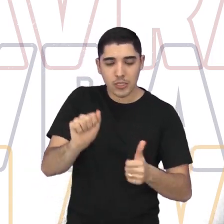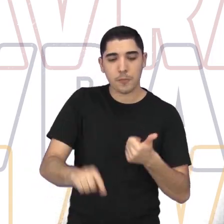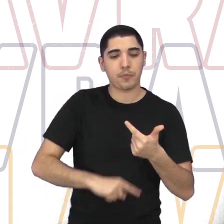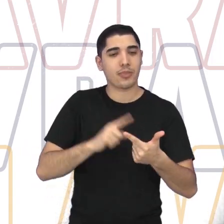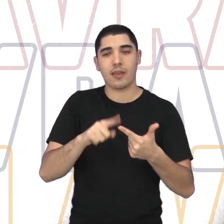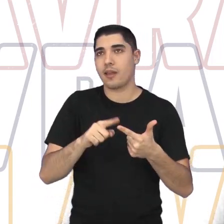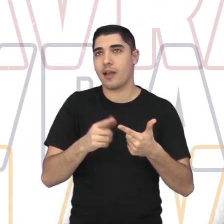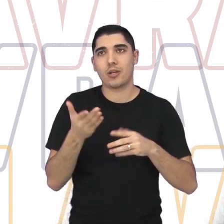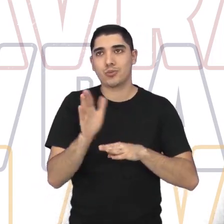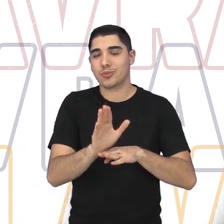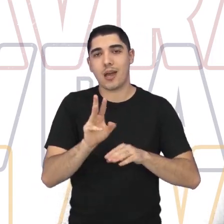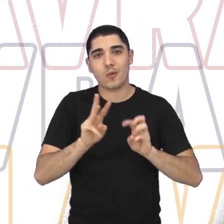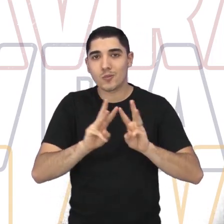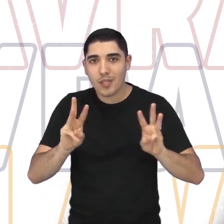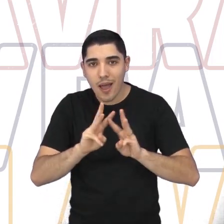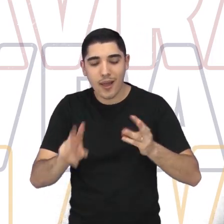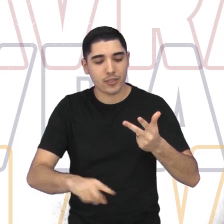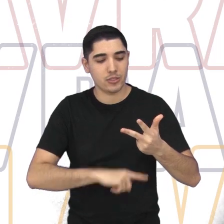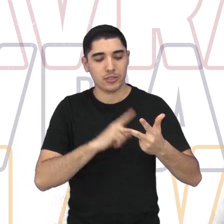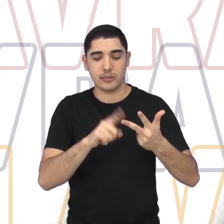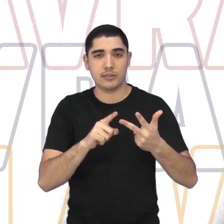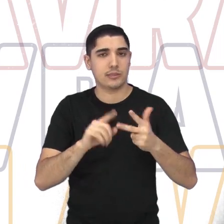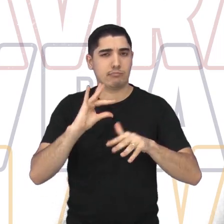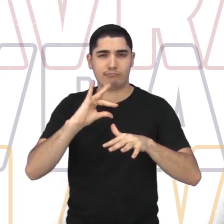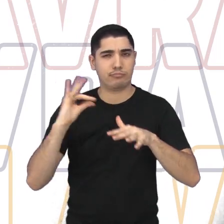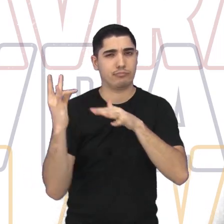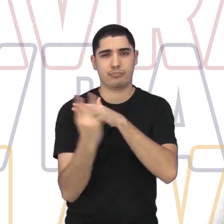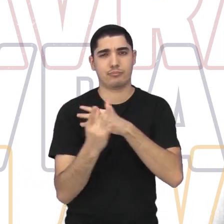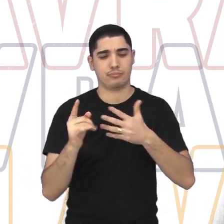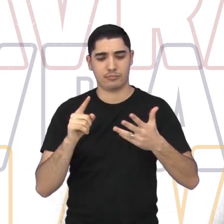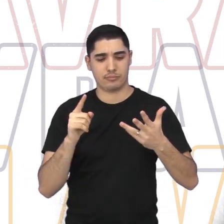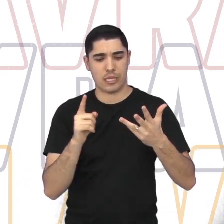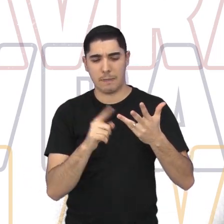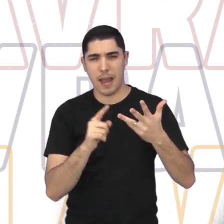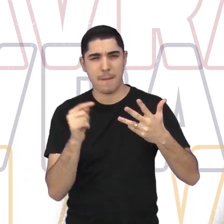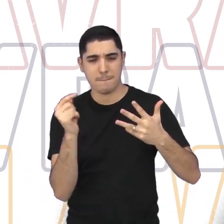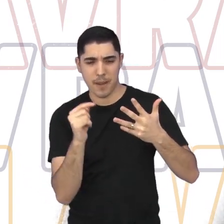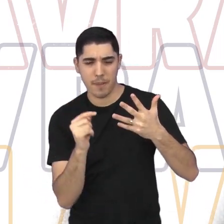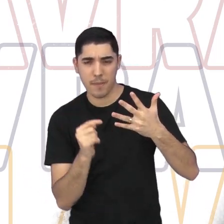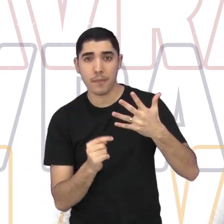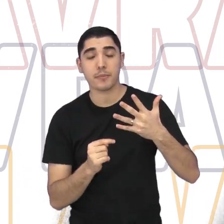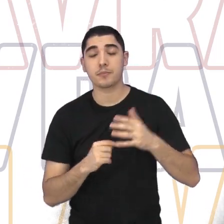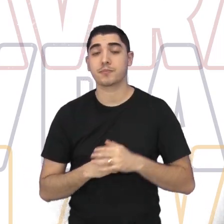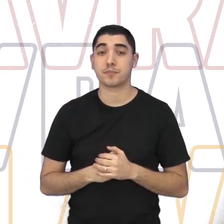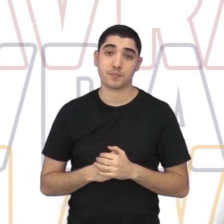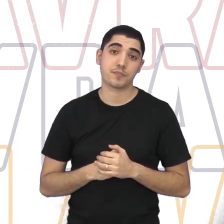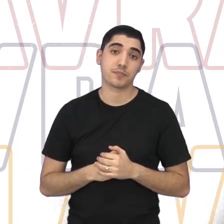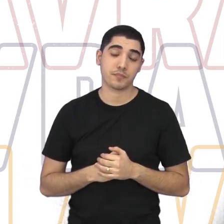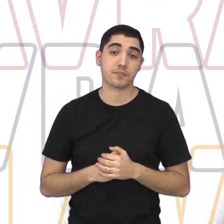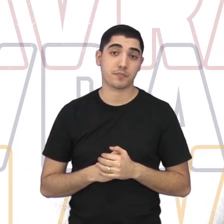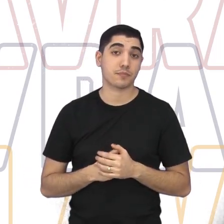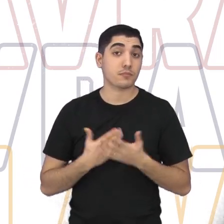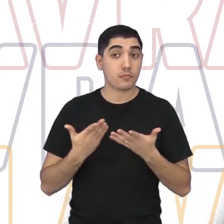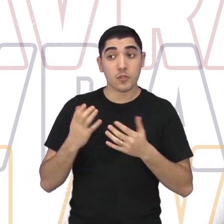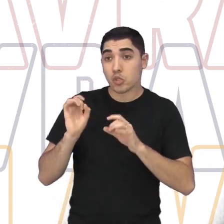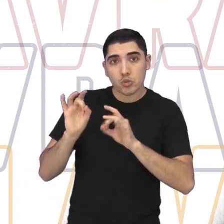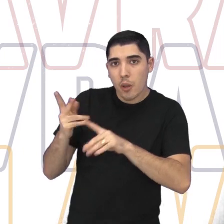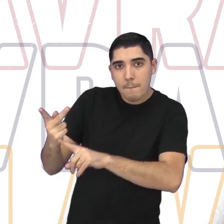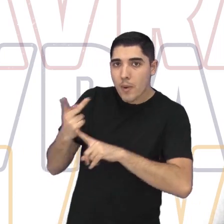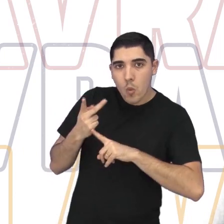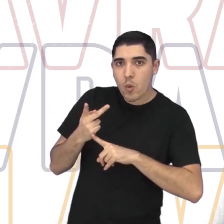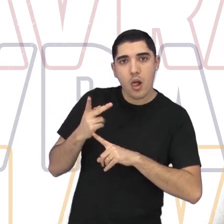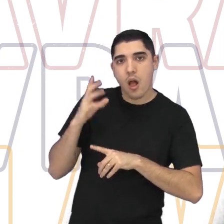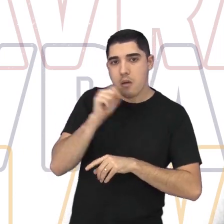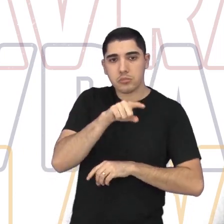site, nas redes sociais, em várias ocasiões. E é só nos procurar